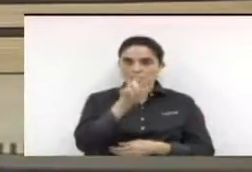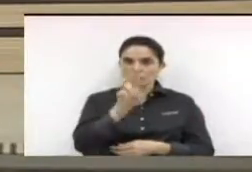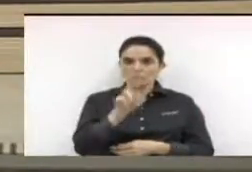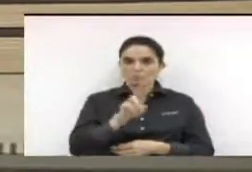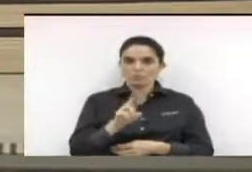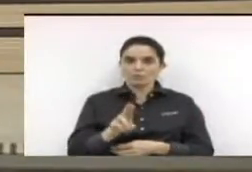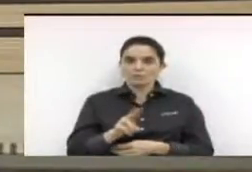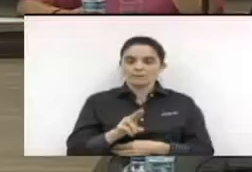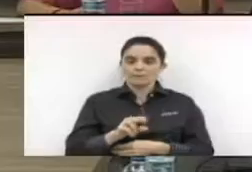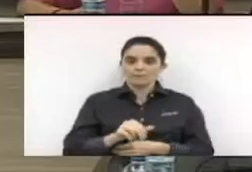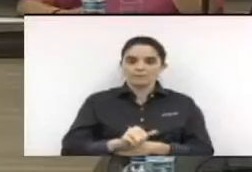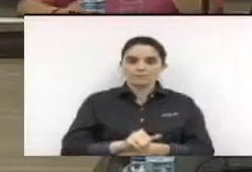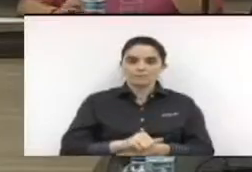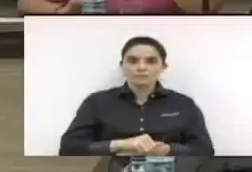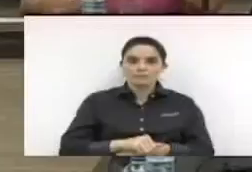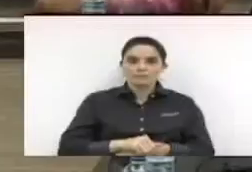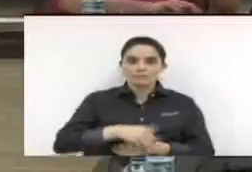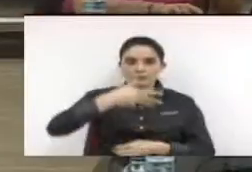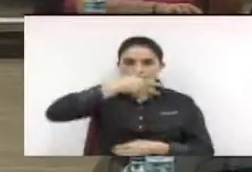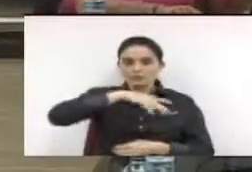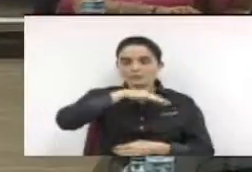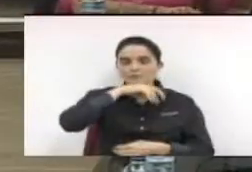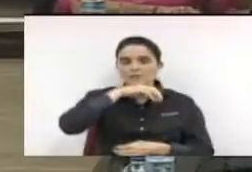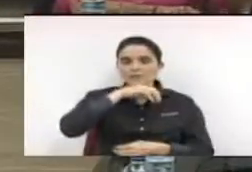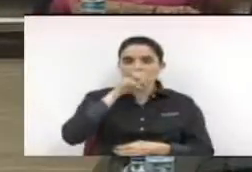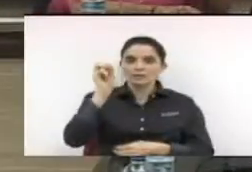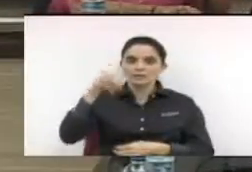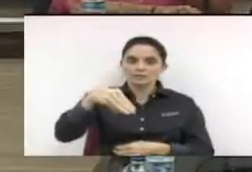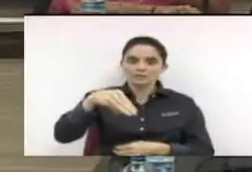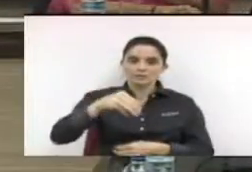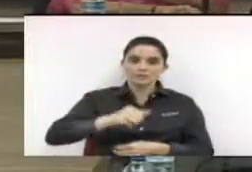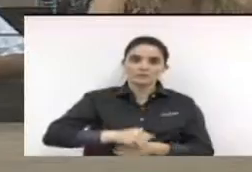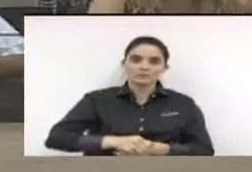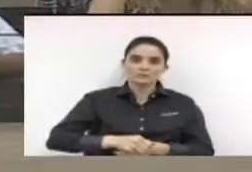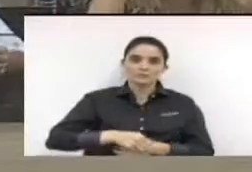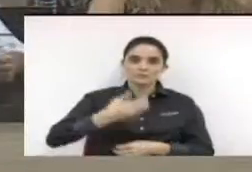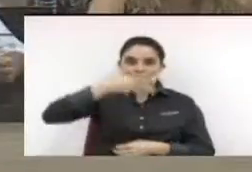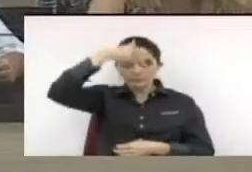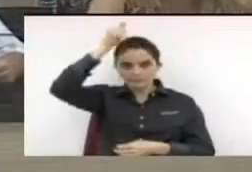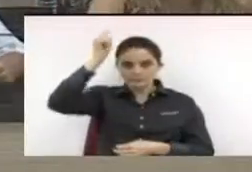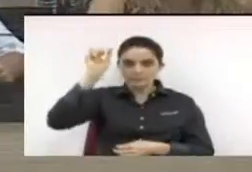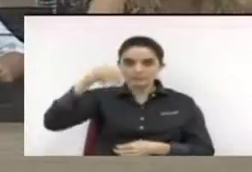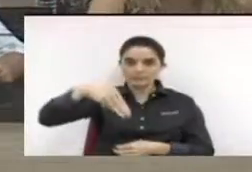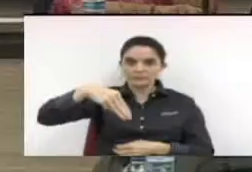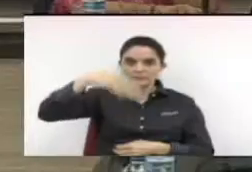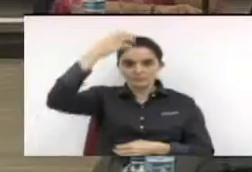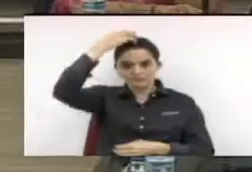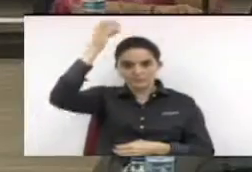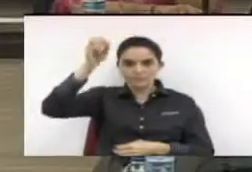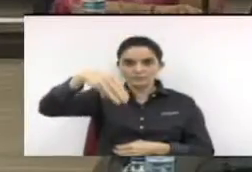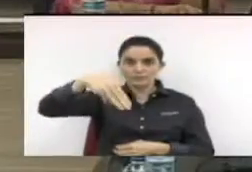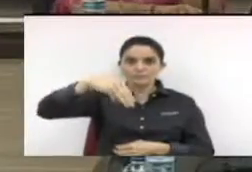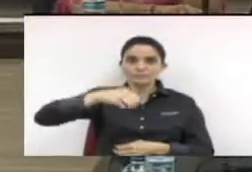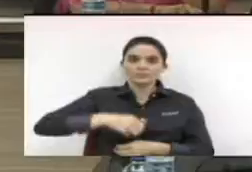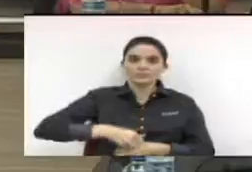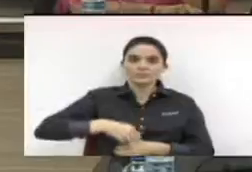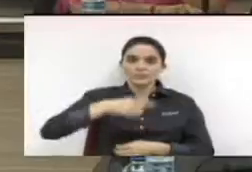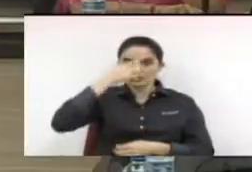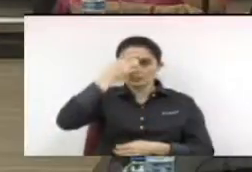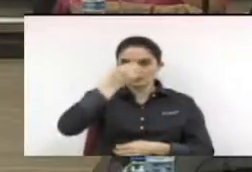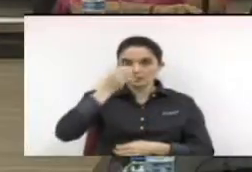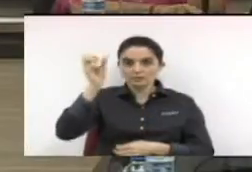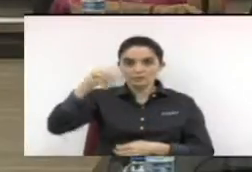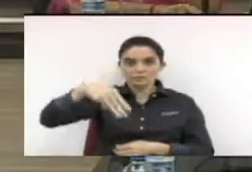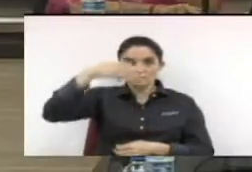nominal Aloysio Marinho de Andrade sim André Henrique da Silva sim Antônio Franco de Moraes sim Darcy Reis sim Edivaldo Soares